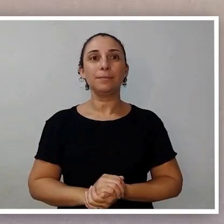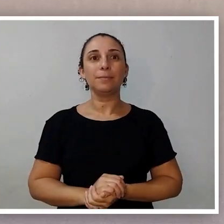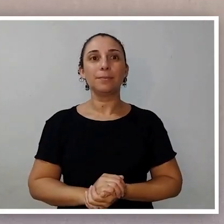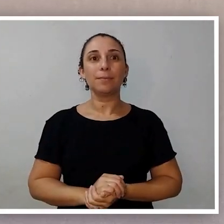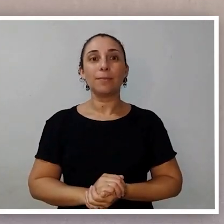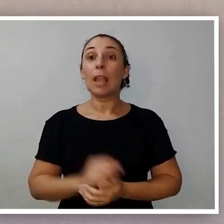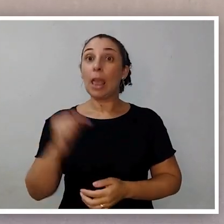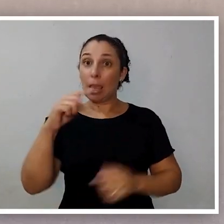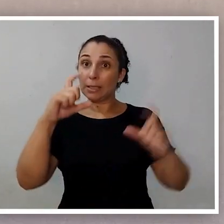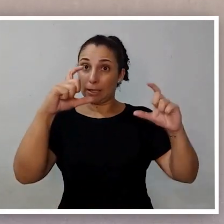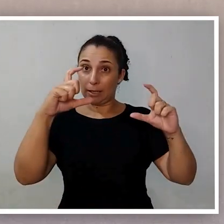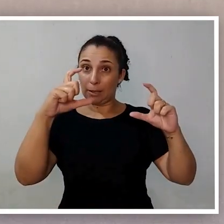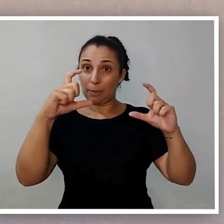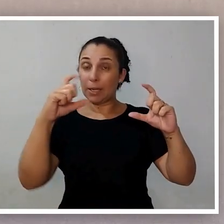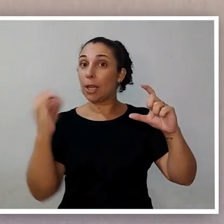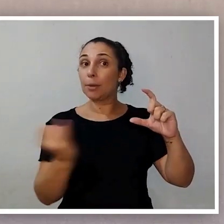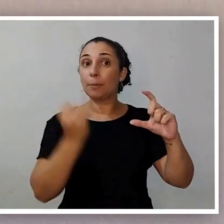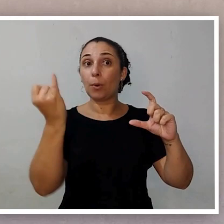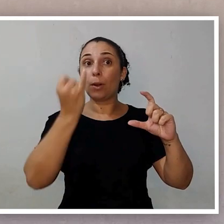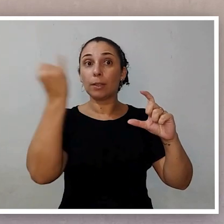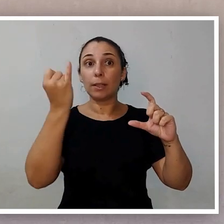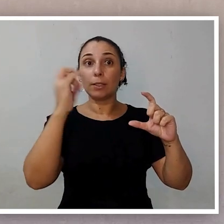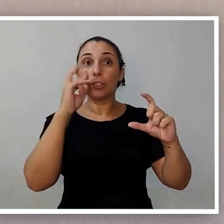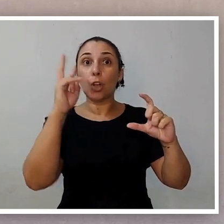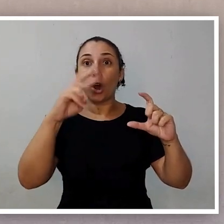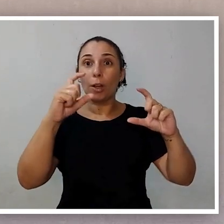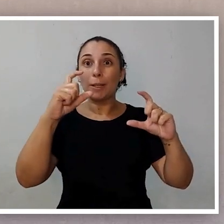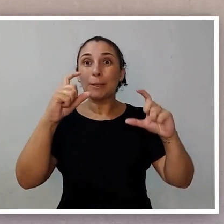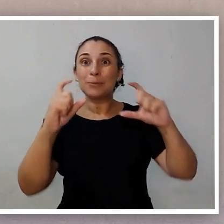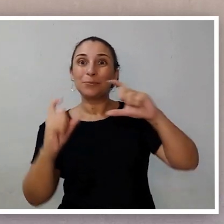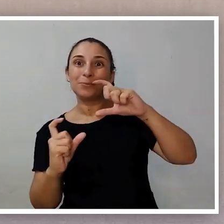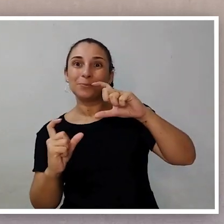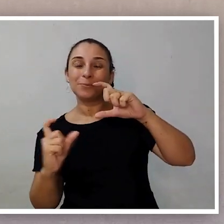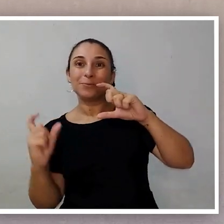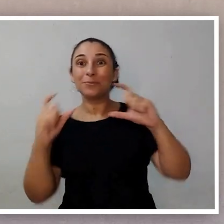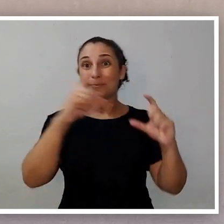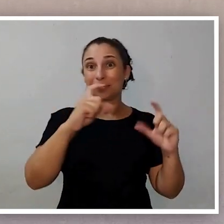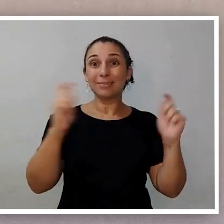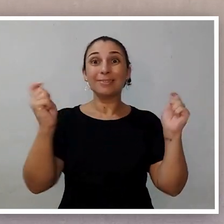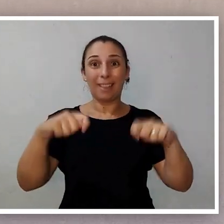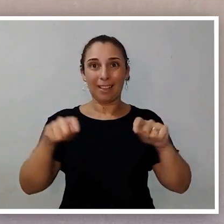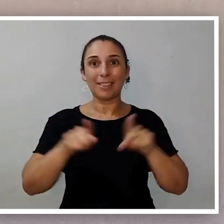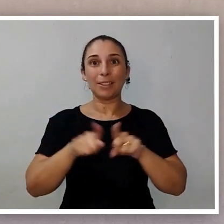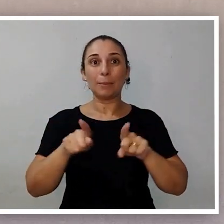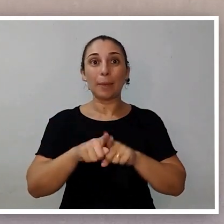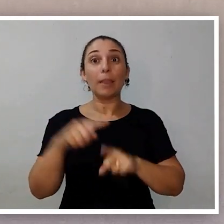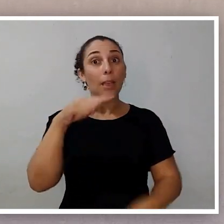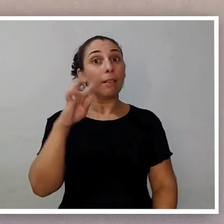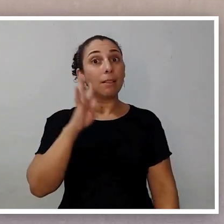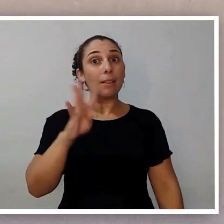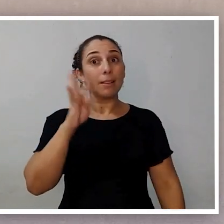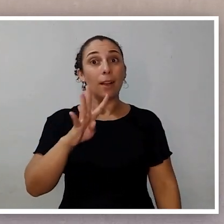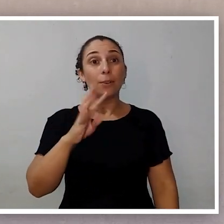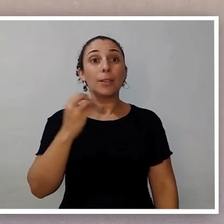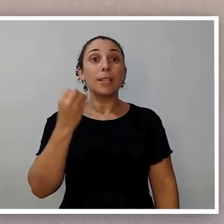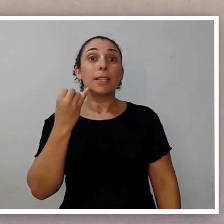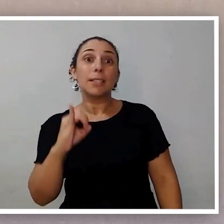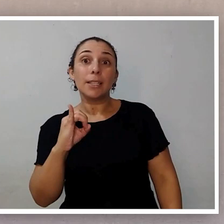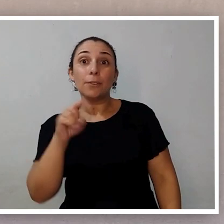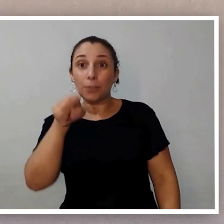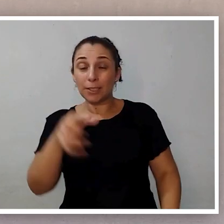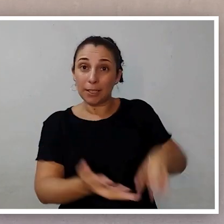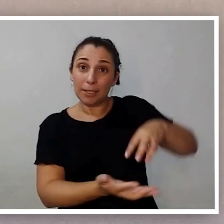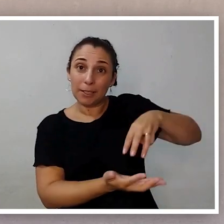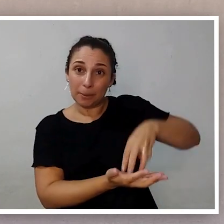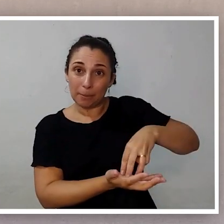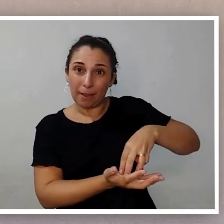mais rápido. A inclinação da câmera também é muito importante, olha. Eu posso fazer para lá e para cá. Esse é um